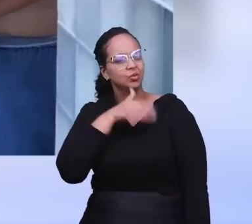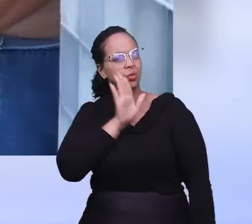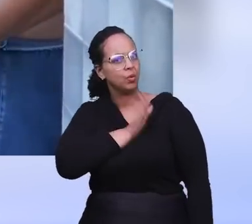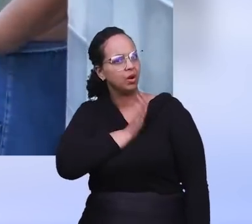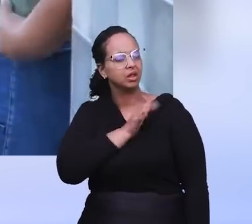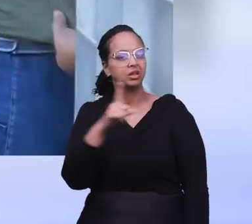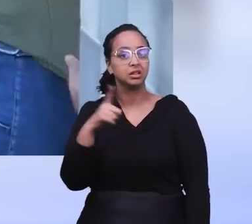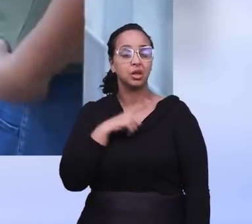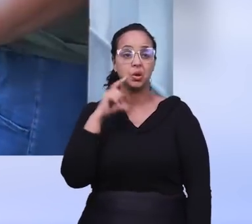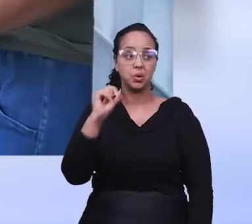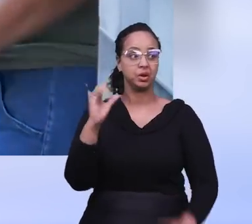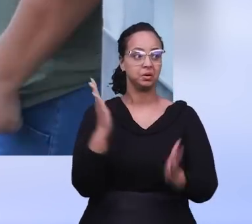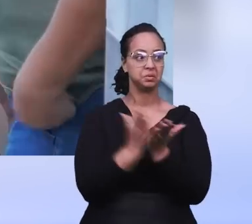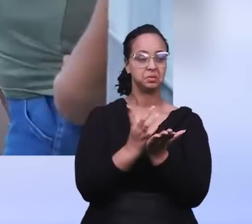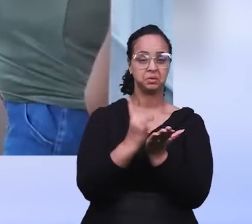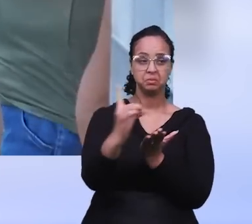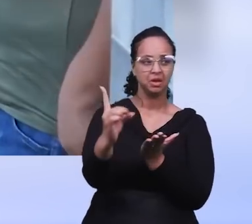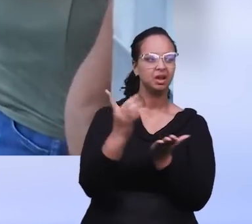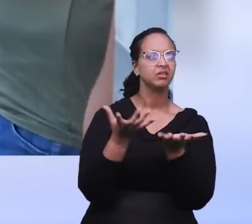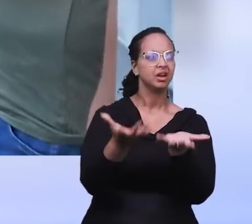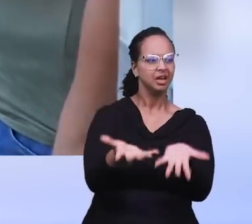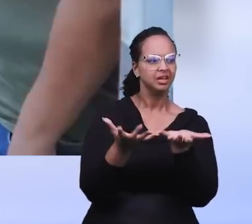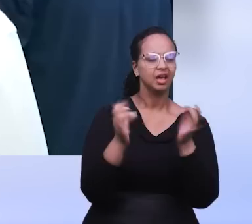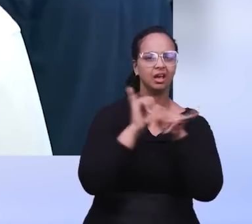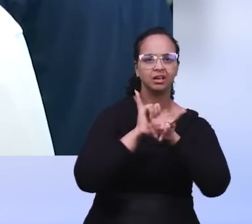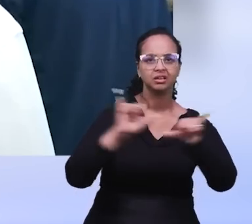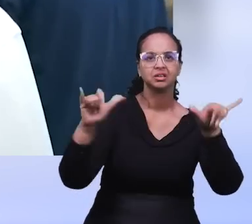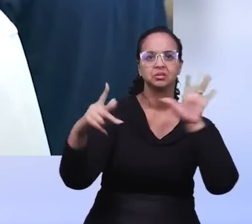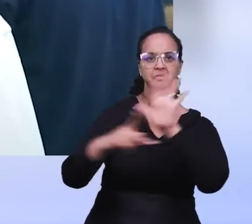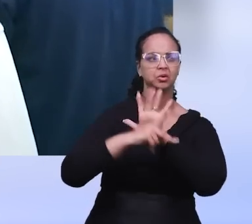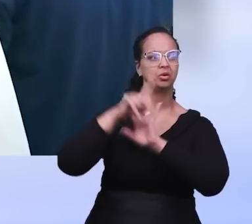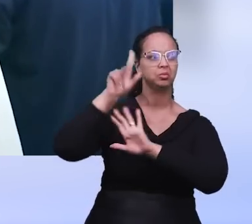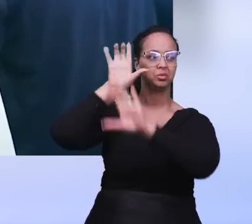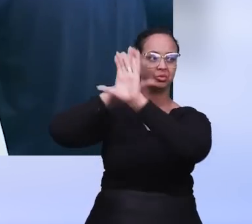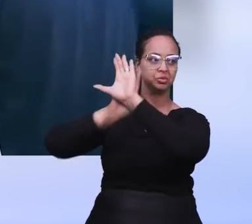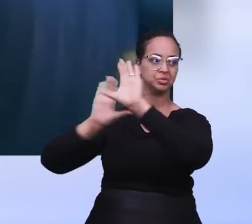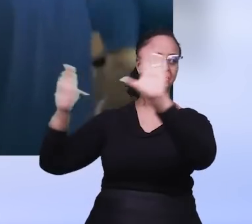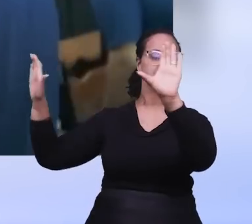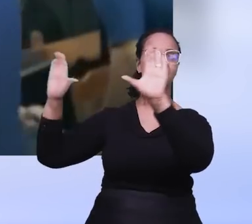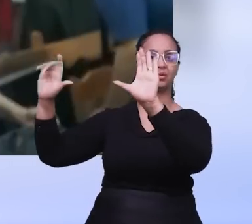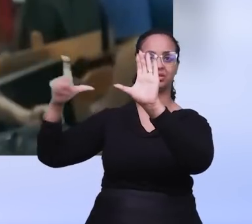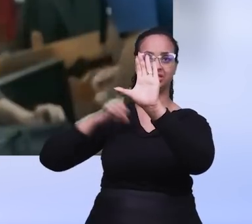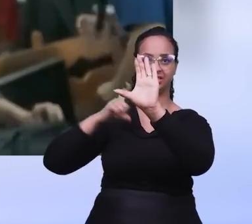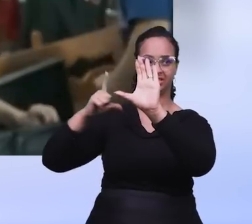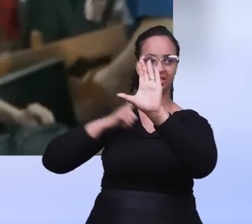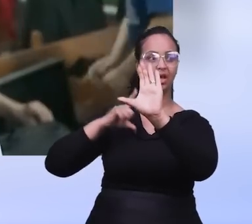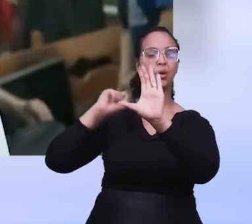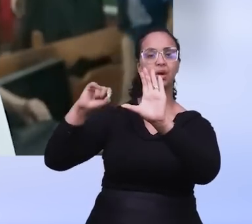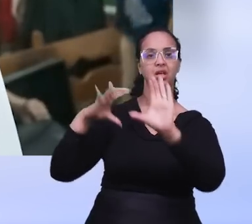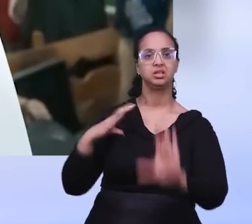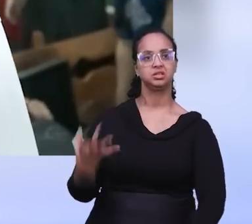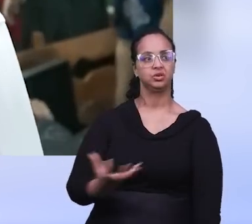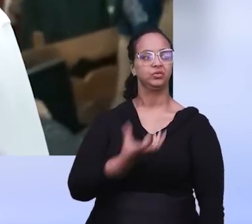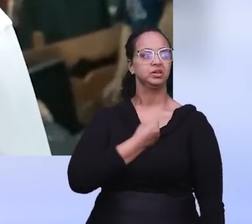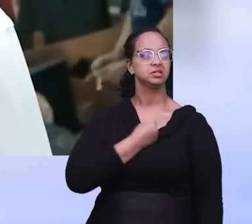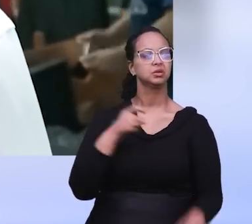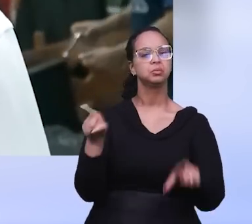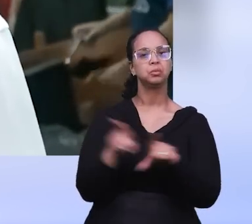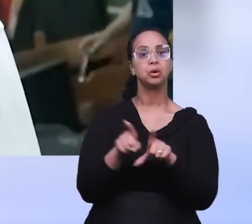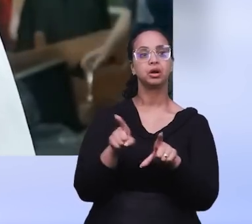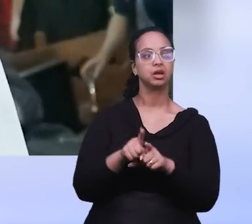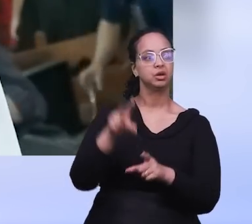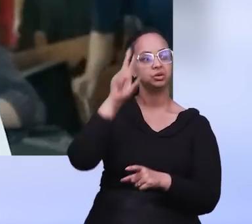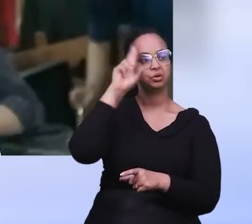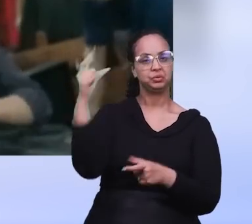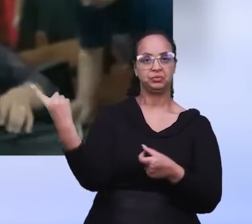coração, de uma palavra, uma palavra vinda da eternidade, uma palavra falando de salvação,